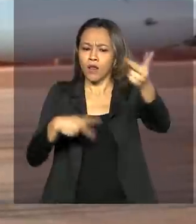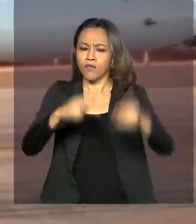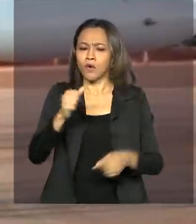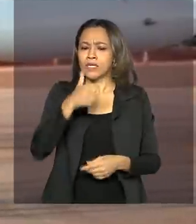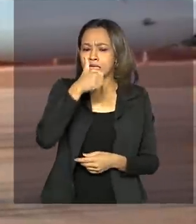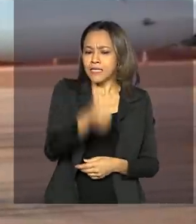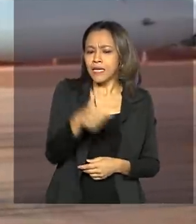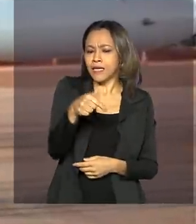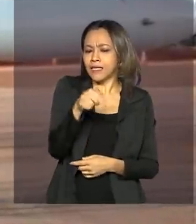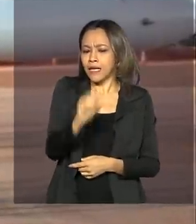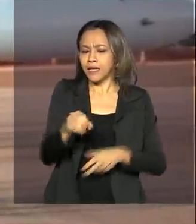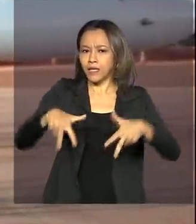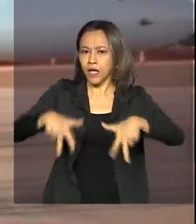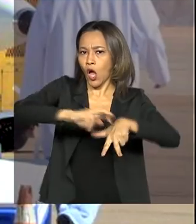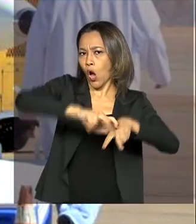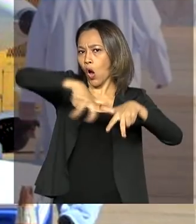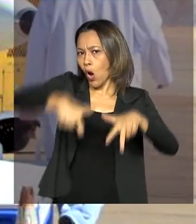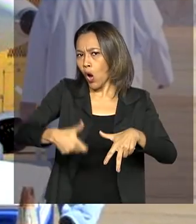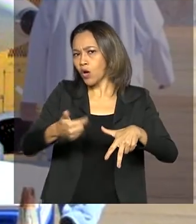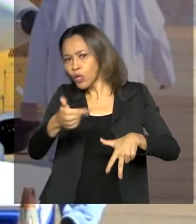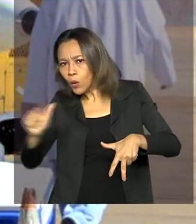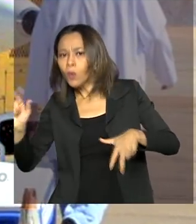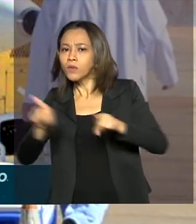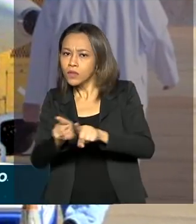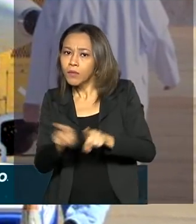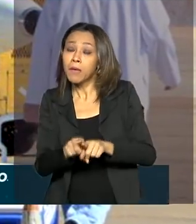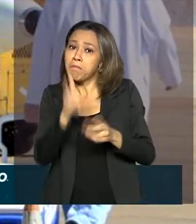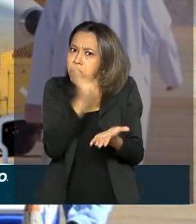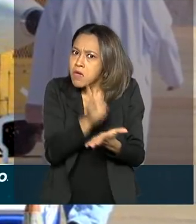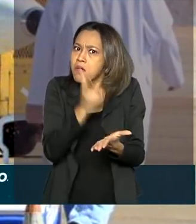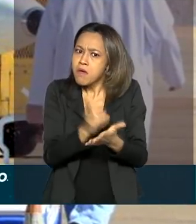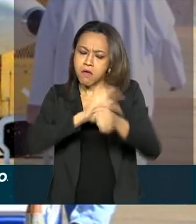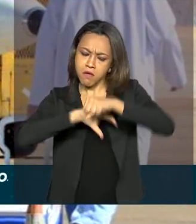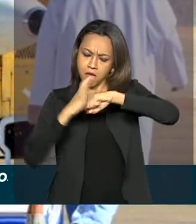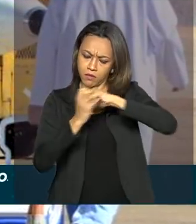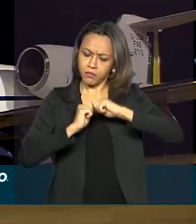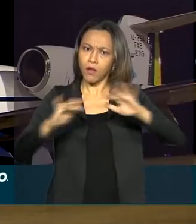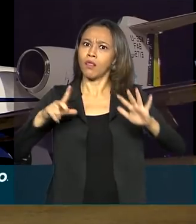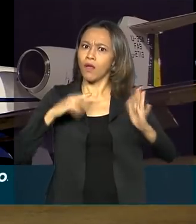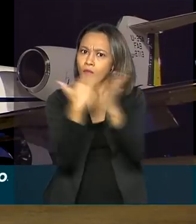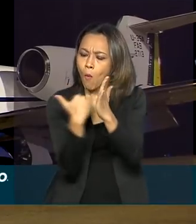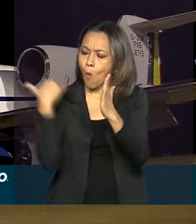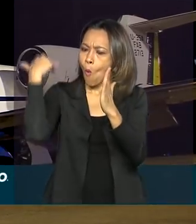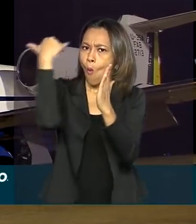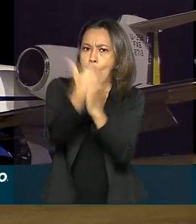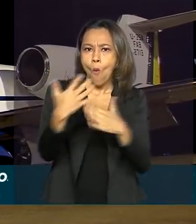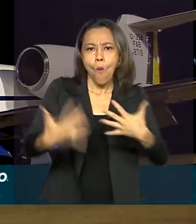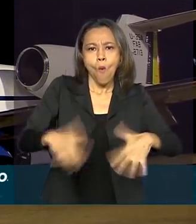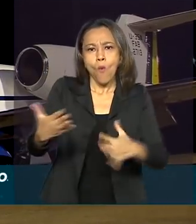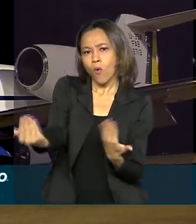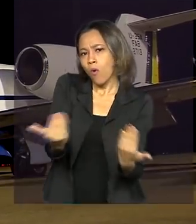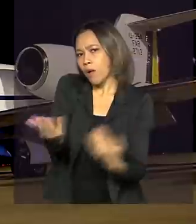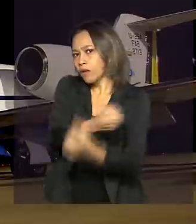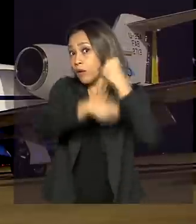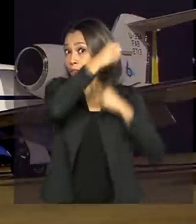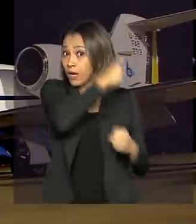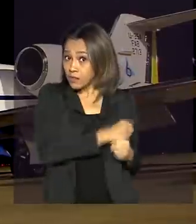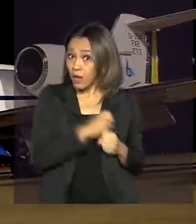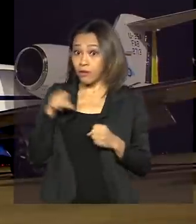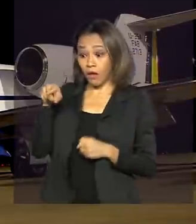órgãos ou tecidos. Mesmo com a pandemia, o número já é maior que todo o ano passado, quando a FAB